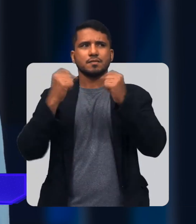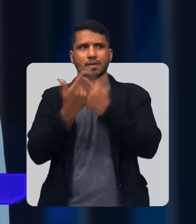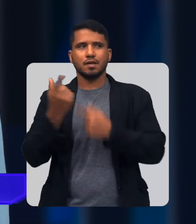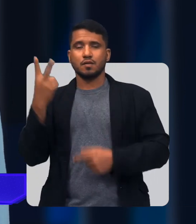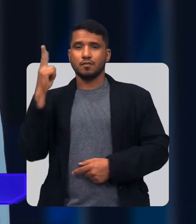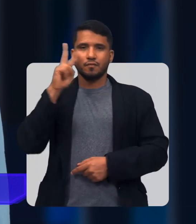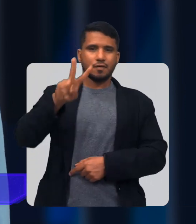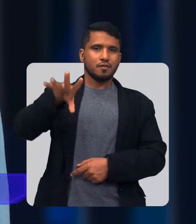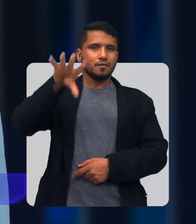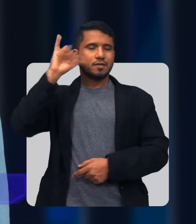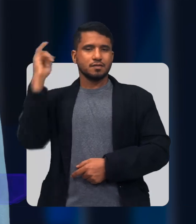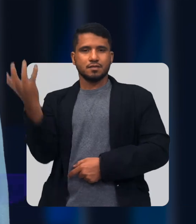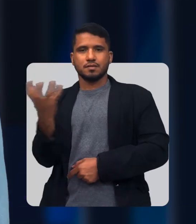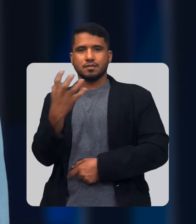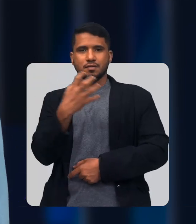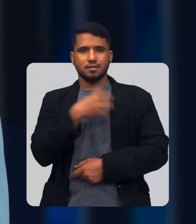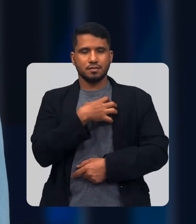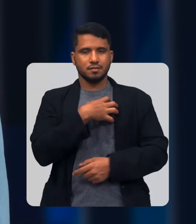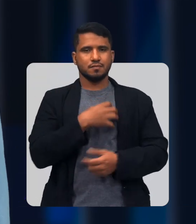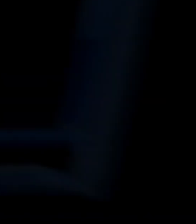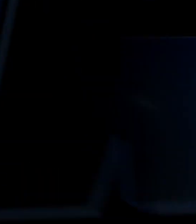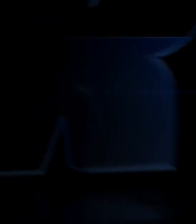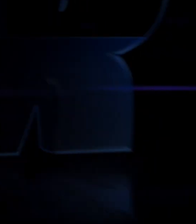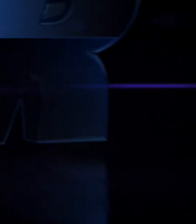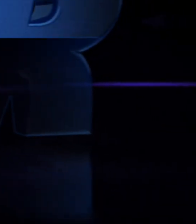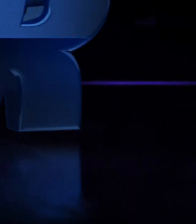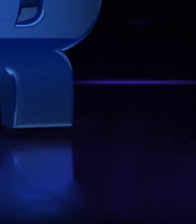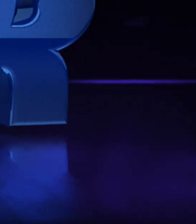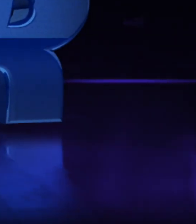Assembleia No Ver, Ouvir, Sentir